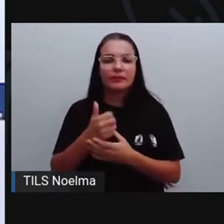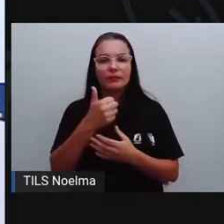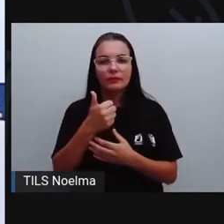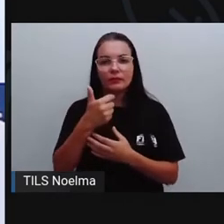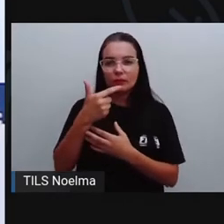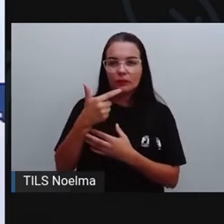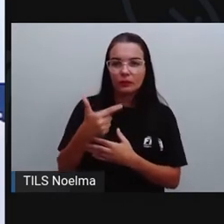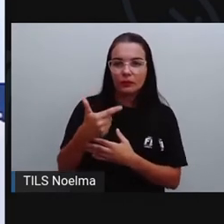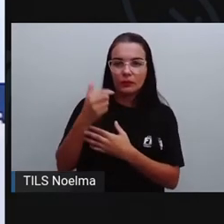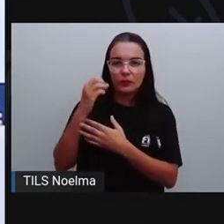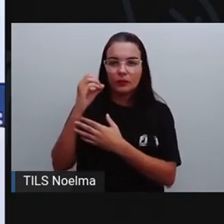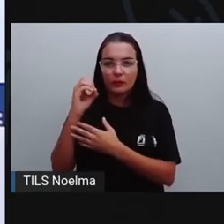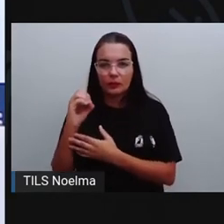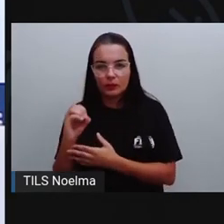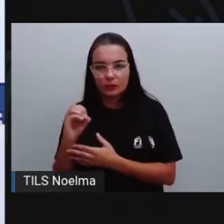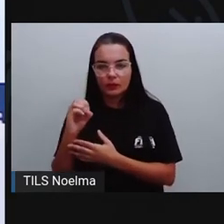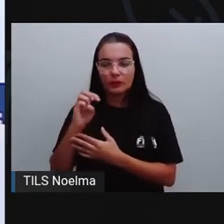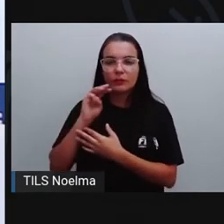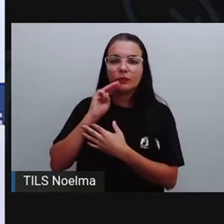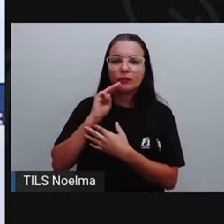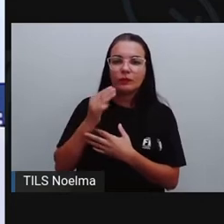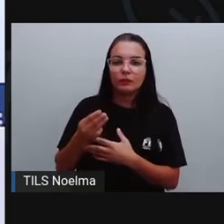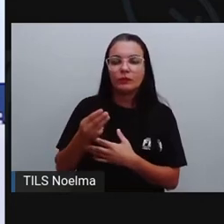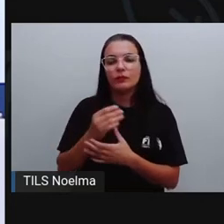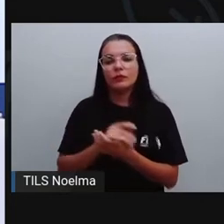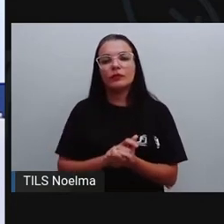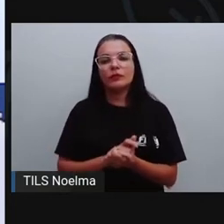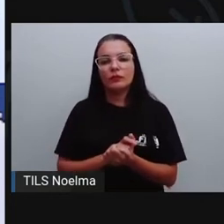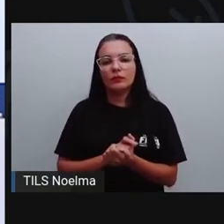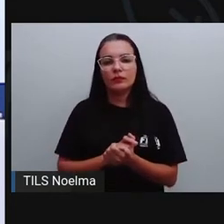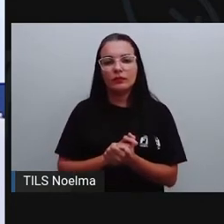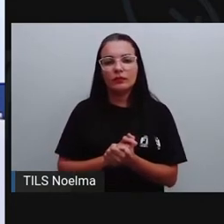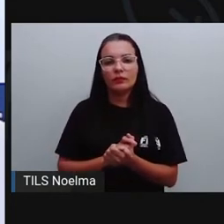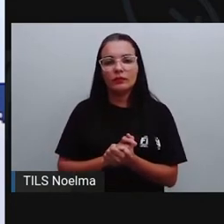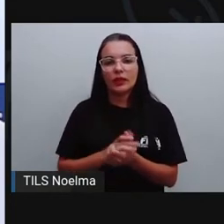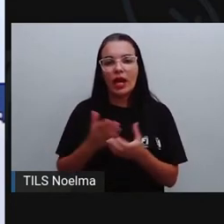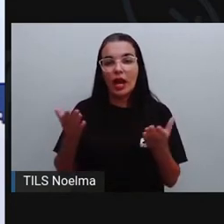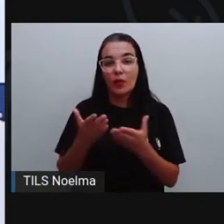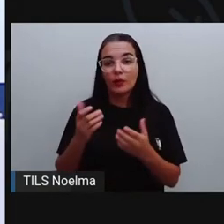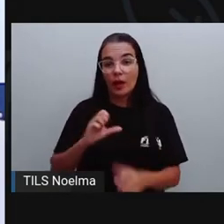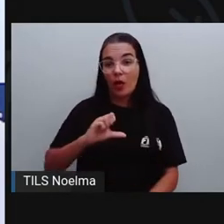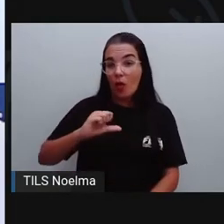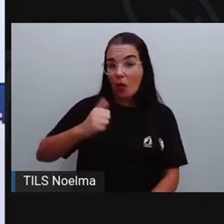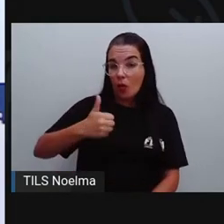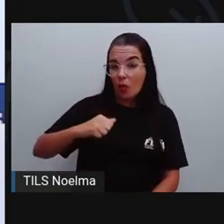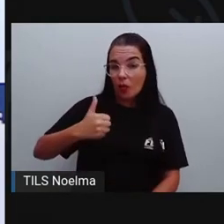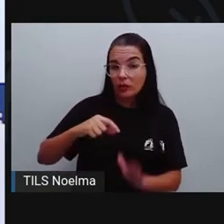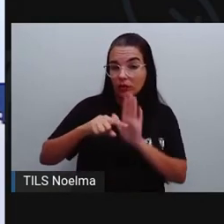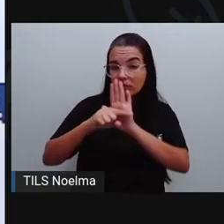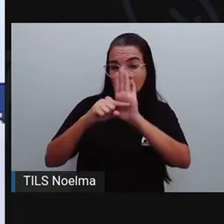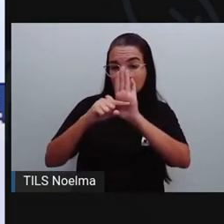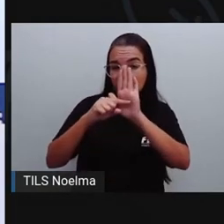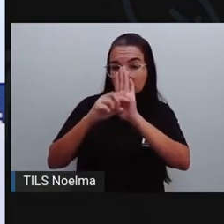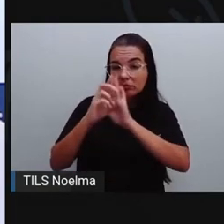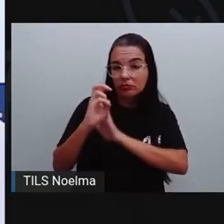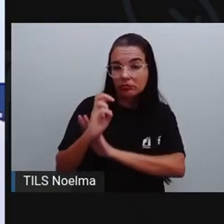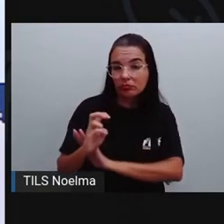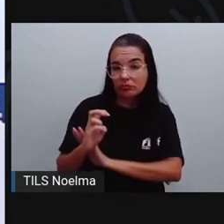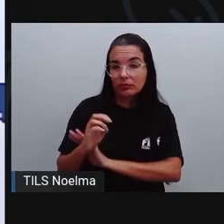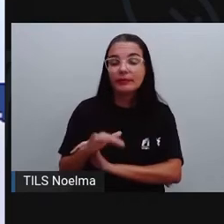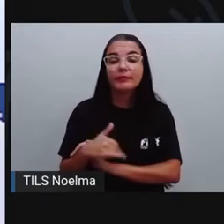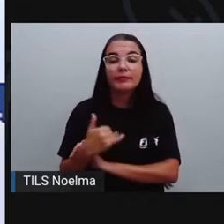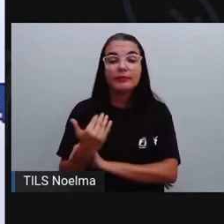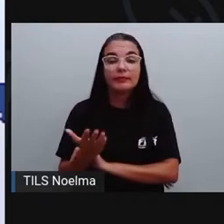eu vou pegar um emprestado para ficar o quê? 110 milhões. Vamos pensar no 11 aqui. O 11 tirando 5, vai ficar